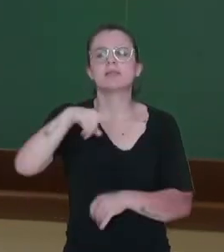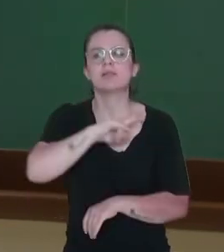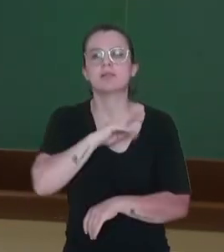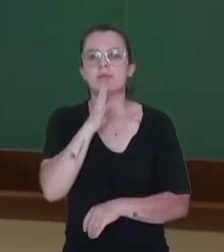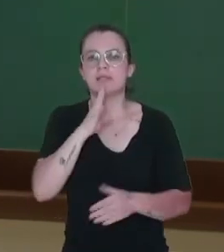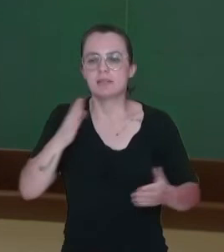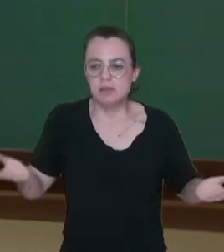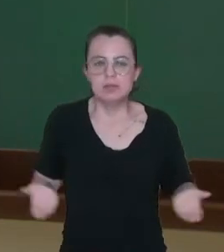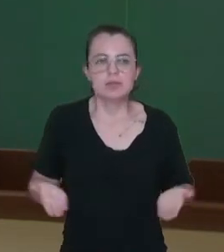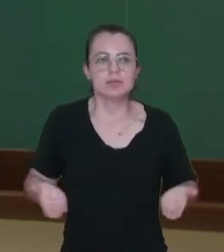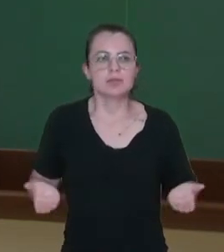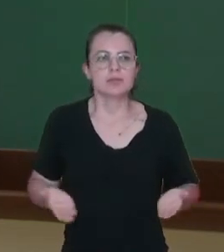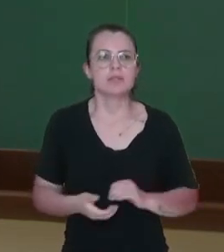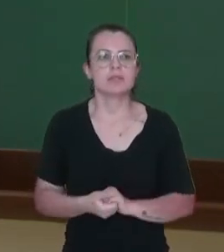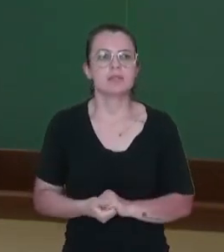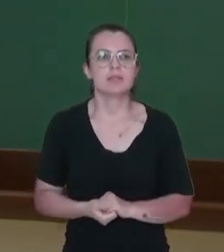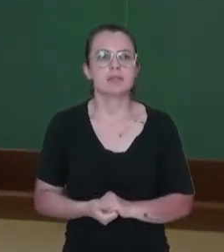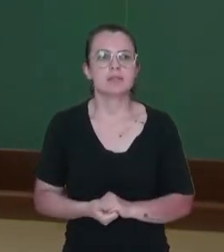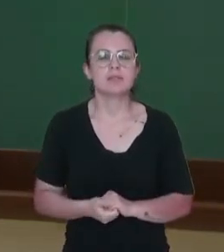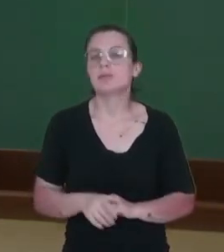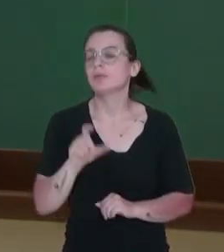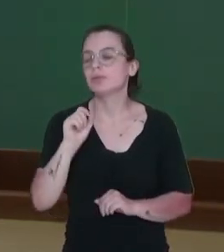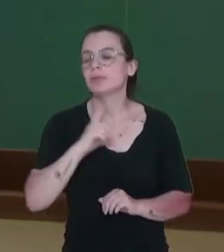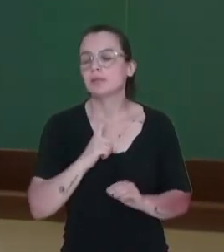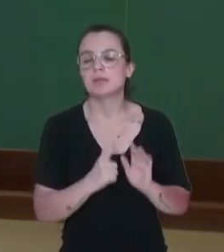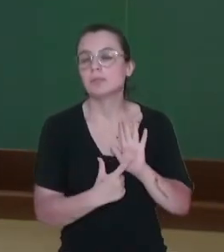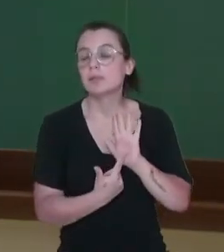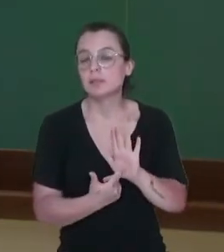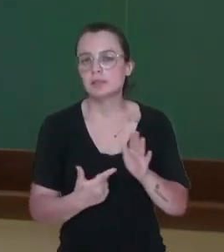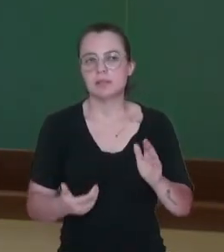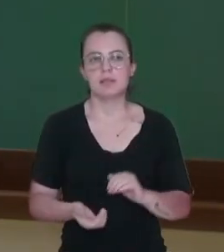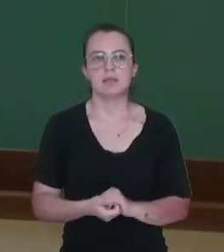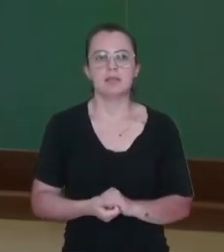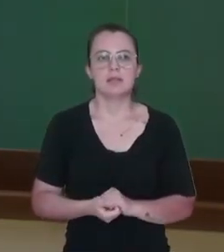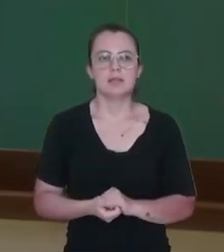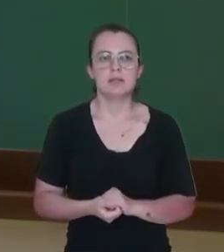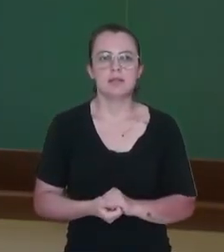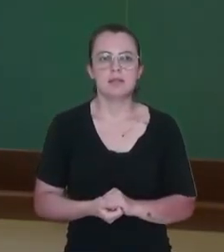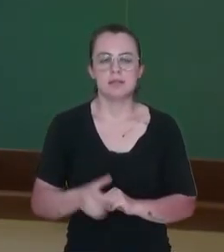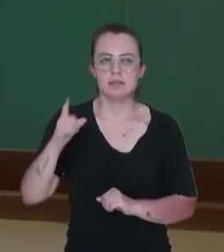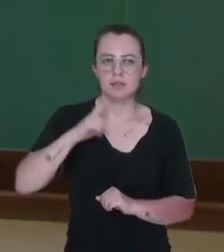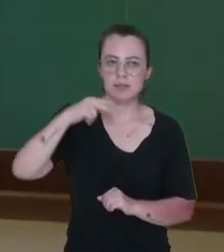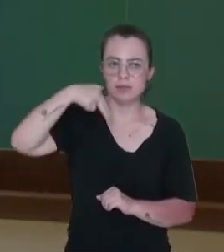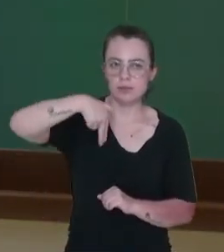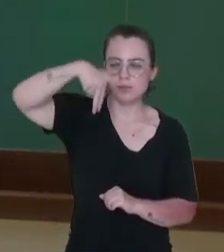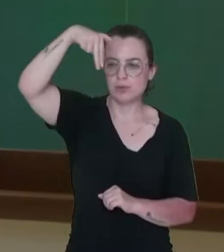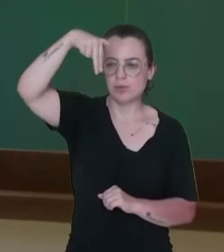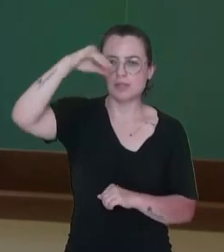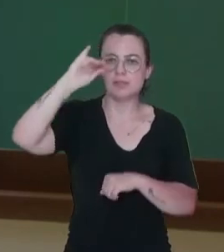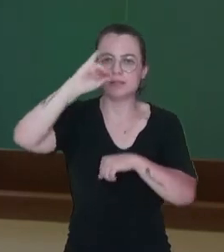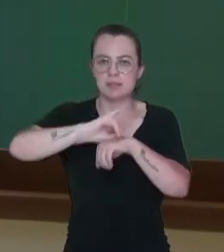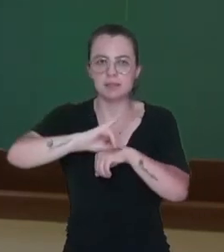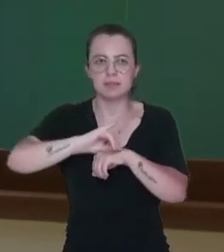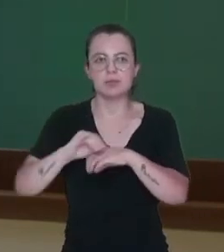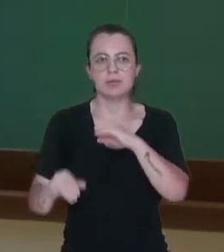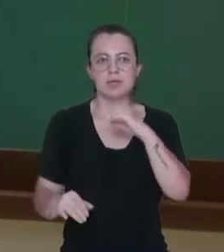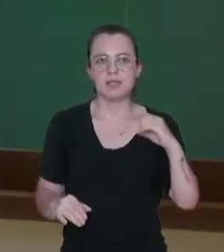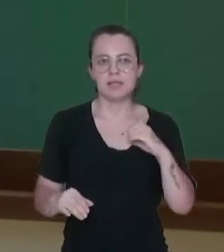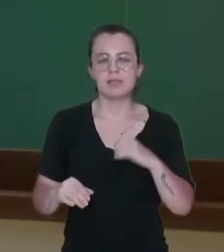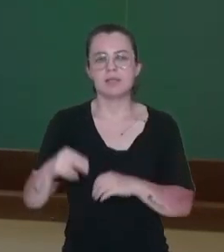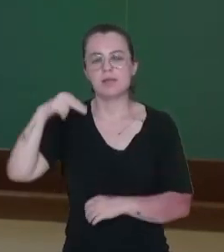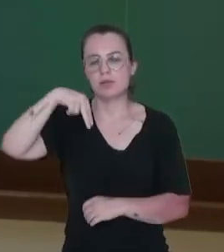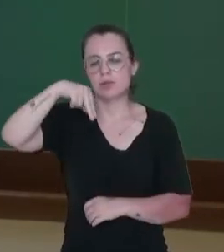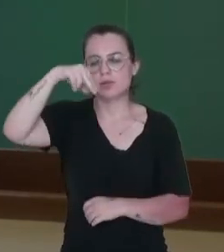hoje. E aí o que nós vamos ter ali de divisões, né? O norte, o centro-oeste, o